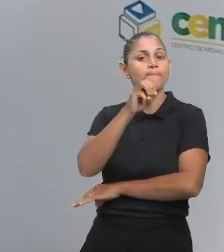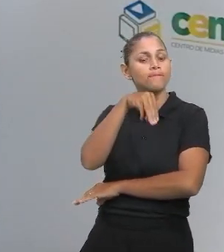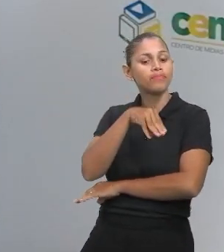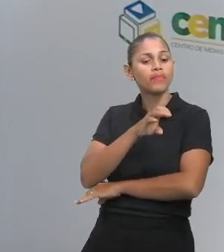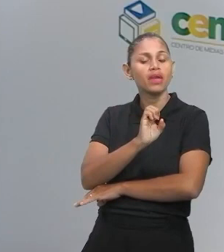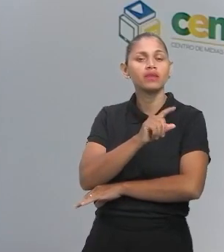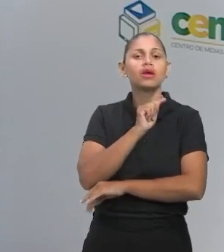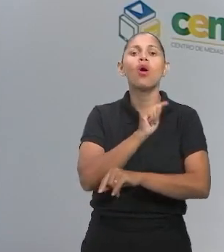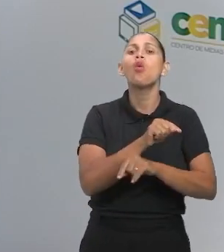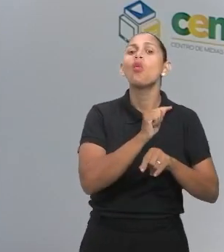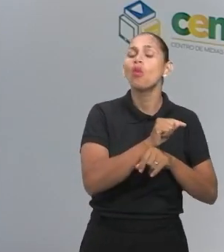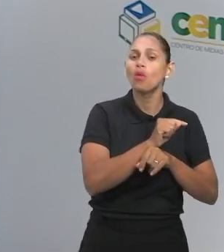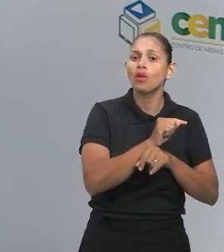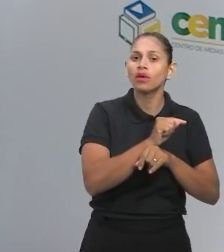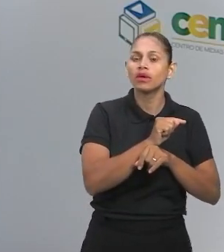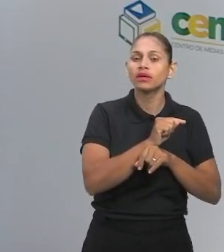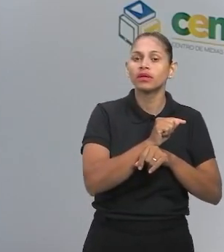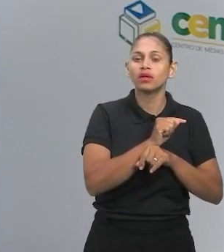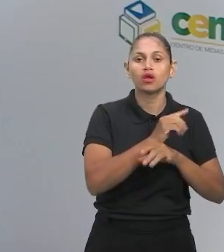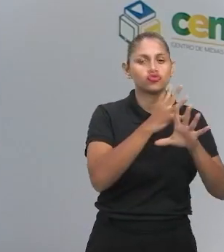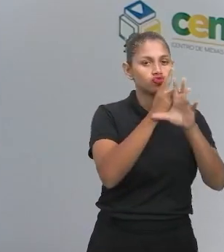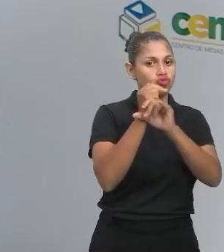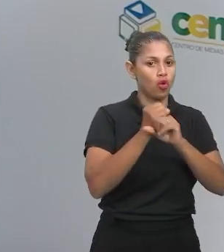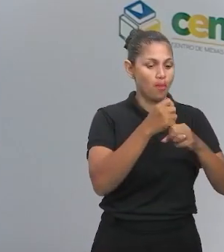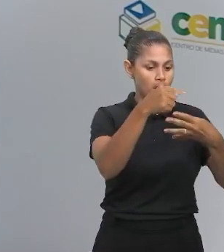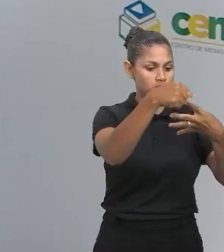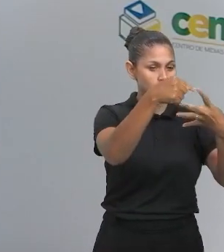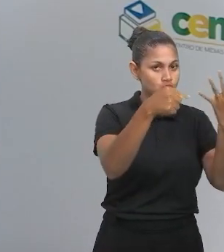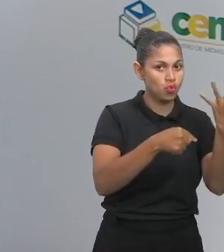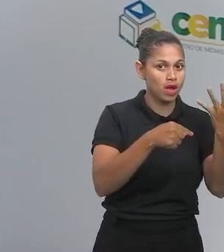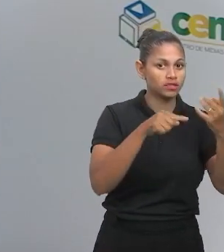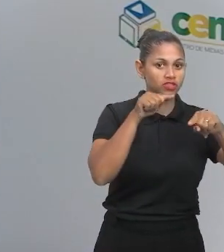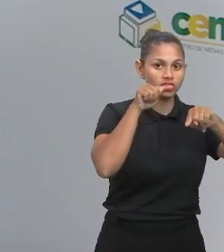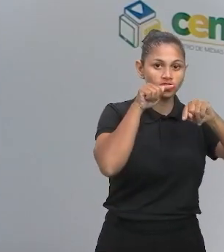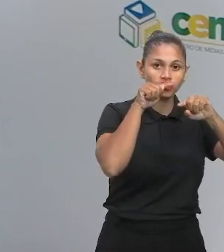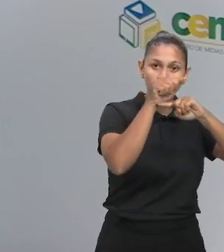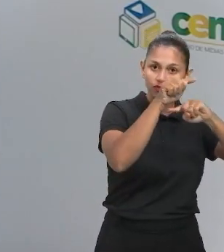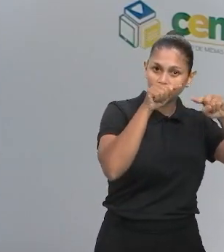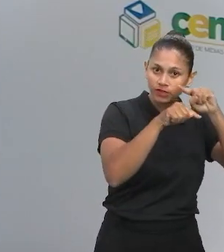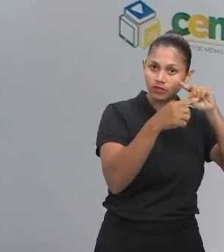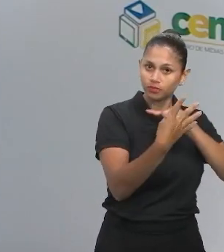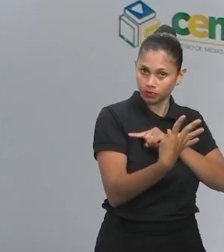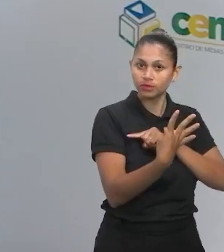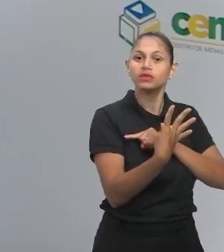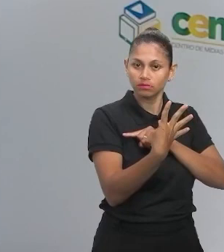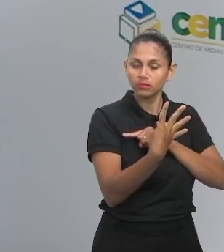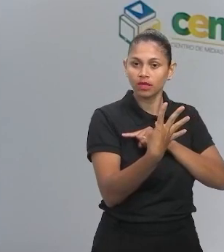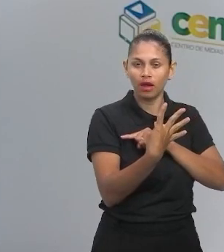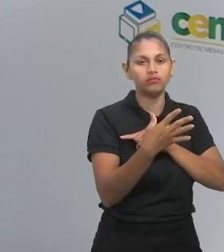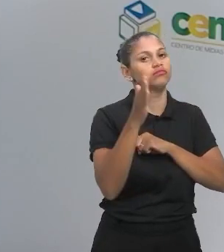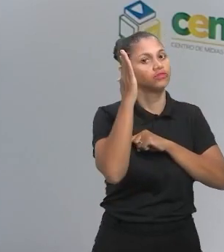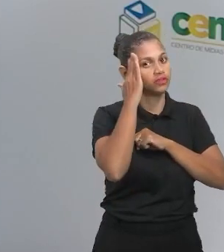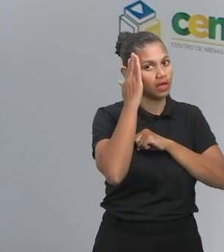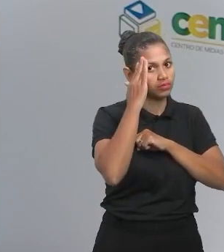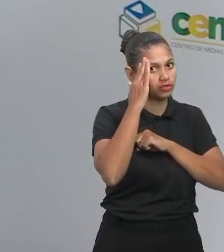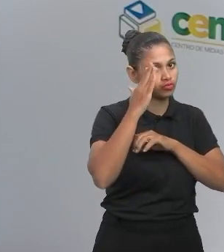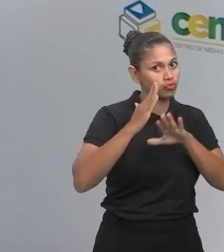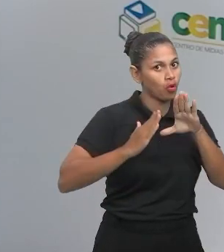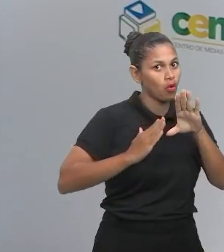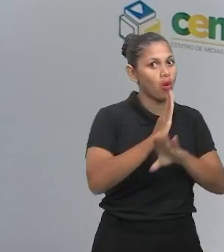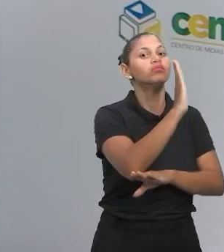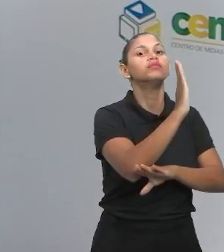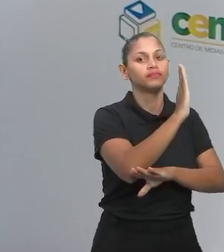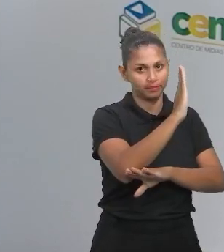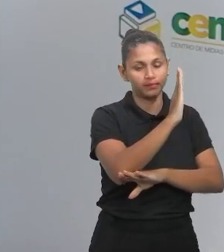a nota dos quatro mestres e dividir por quatro. Aí você vai saber se alcançou a média para poder passar de ano. A moda é o quê?